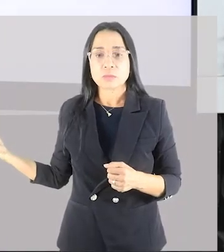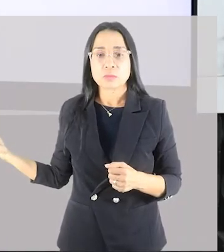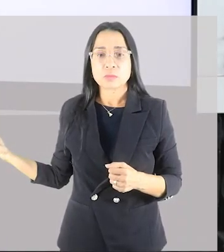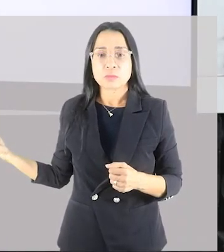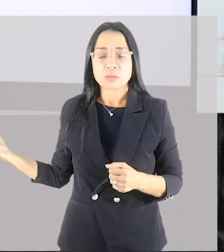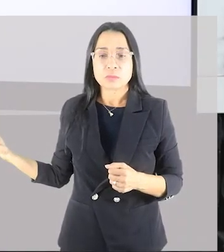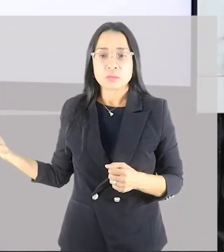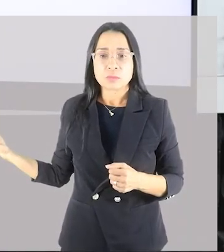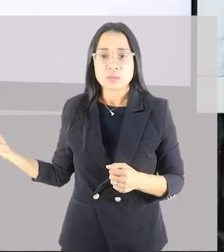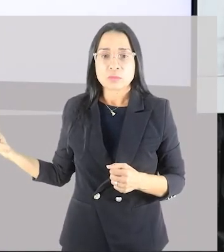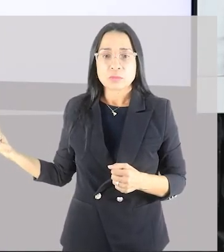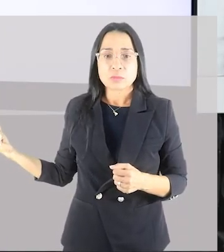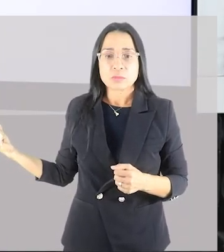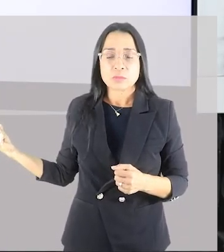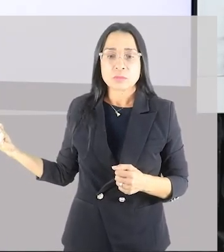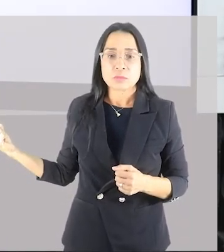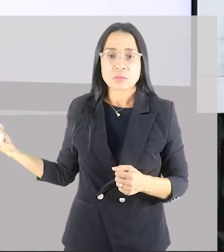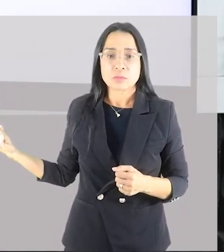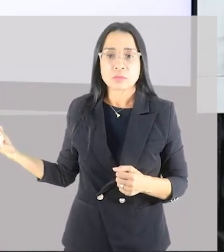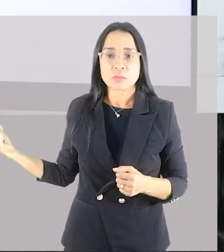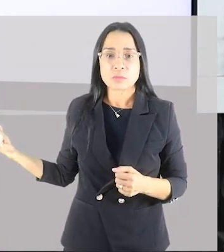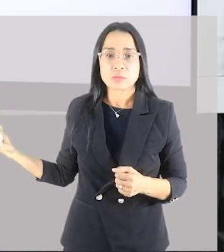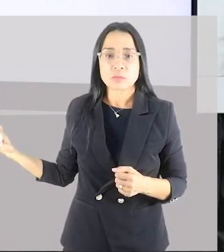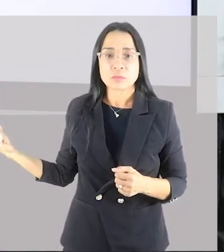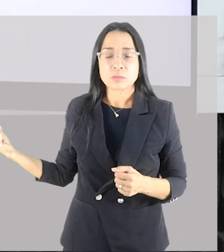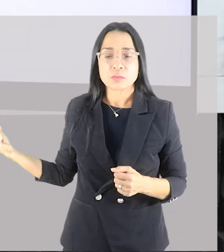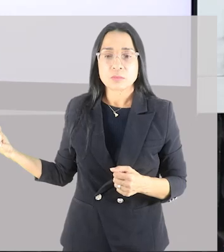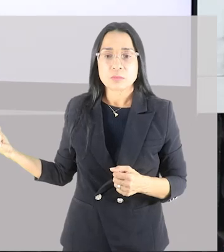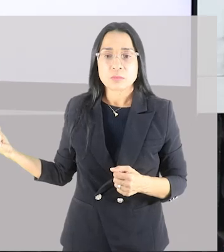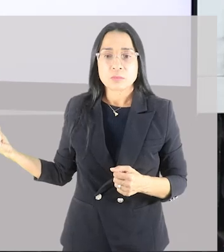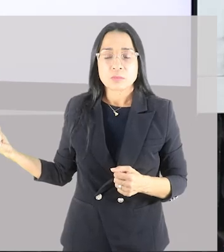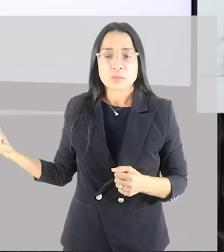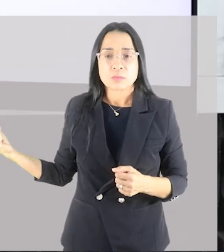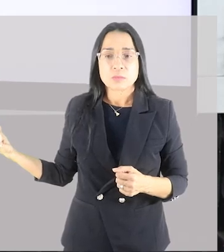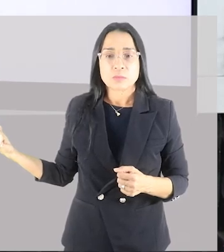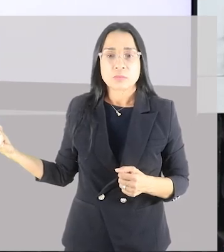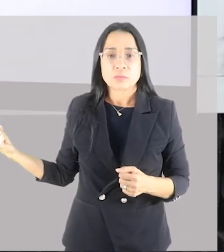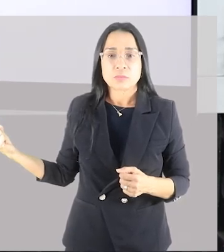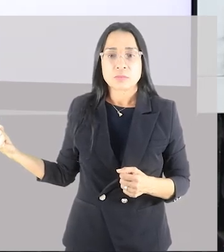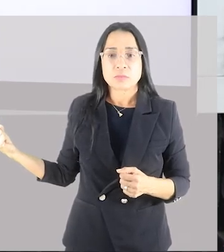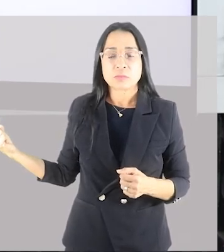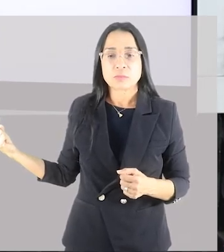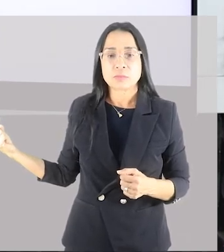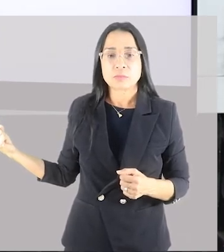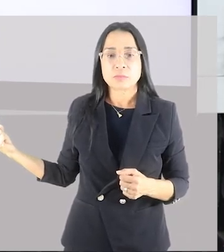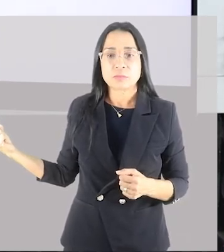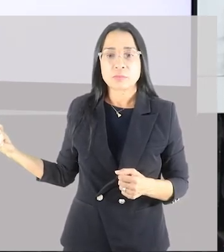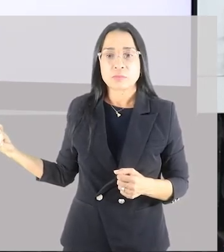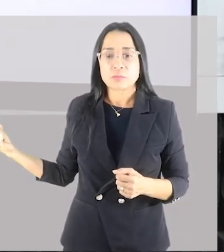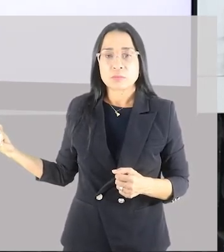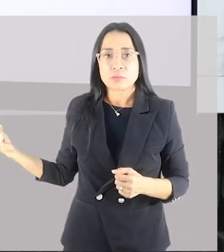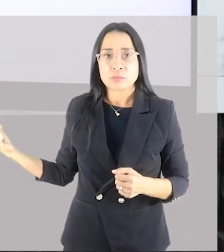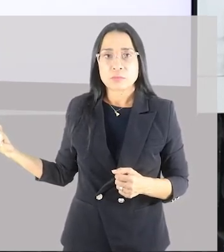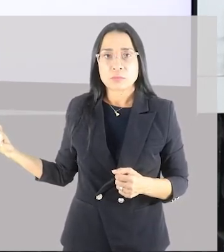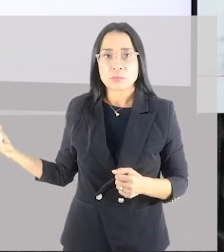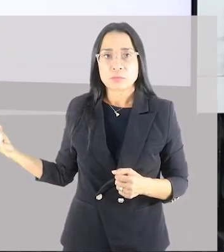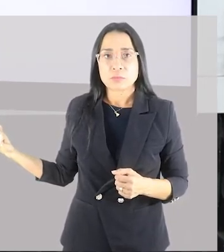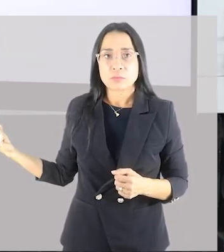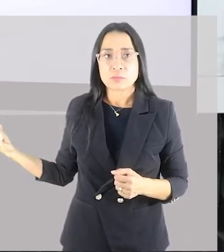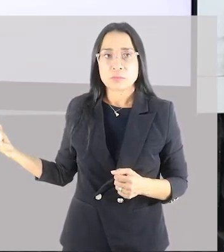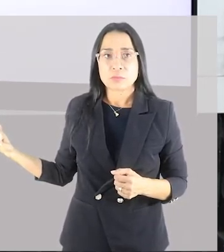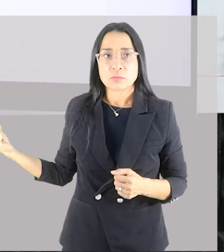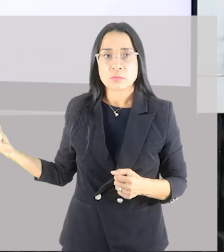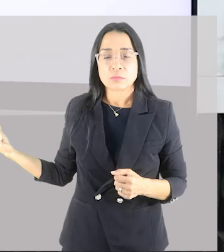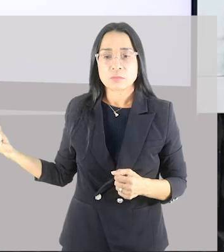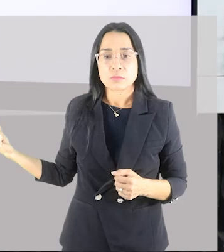e sistemas funcionais que aparecem em decorrência das atividades psicofísicas